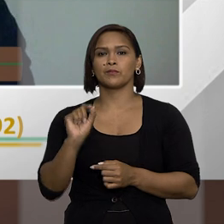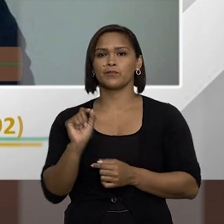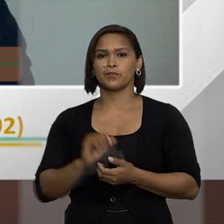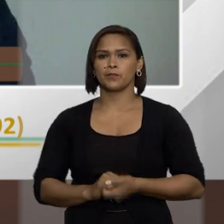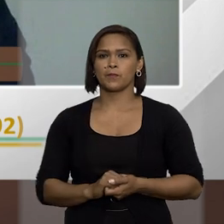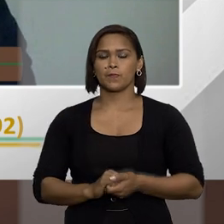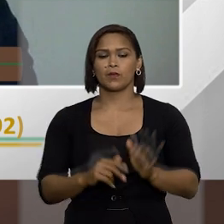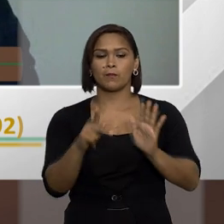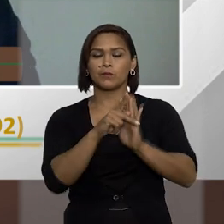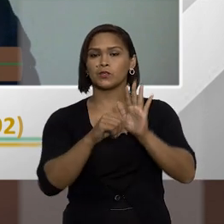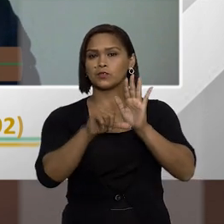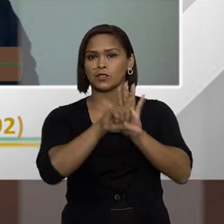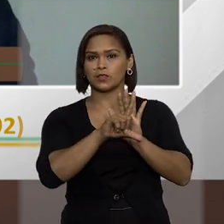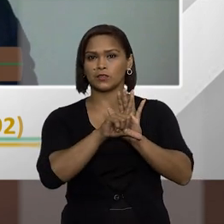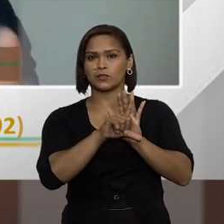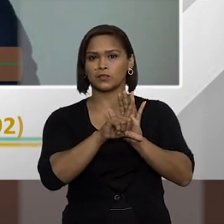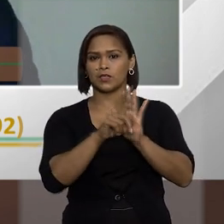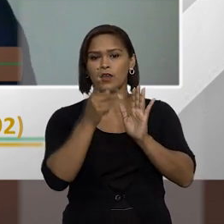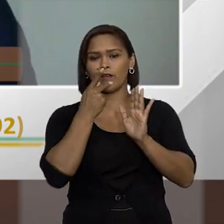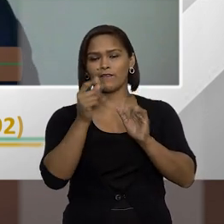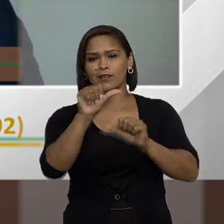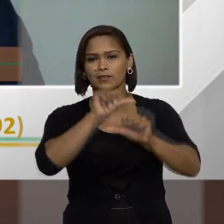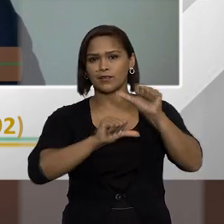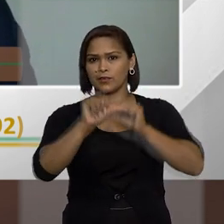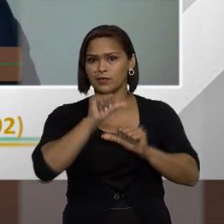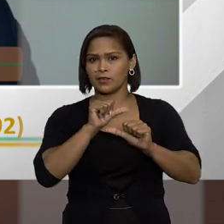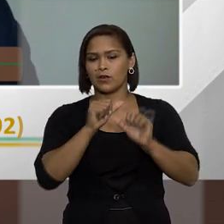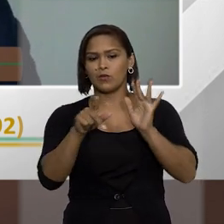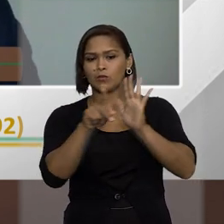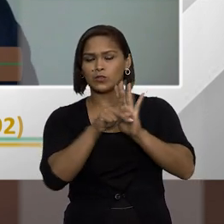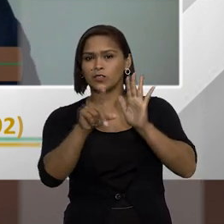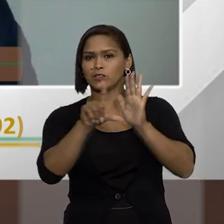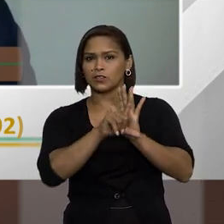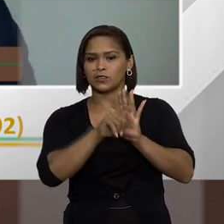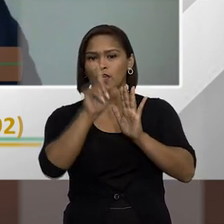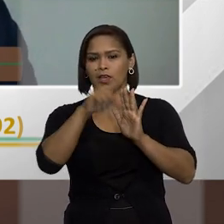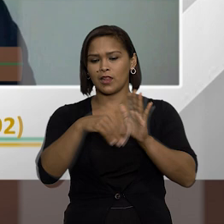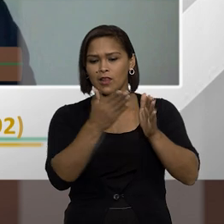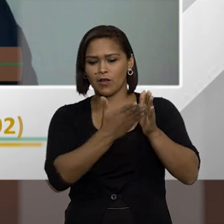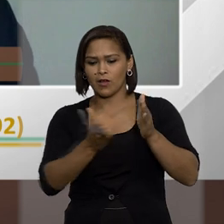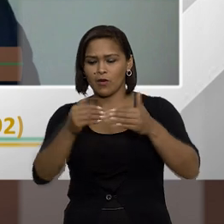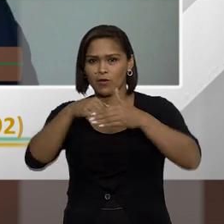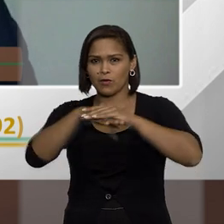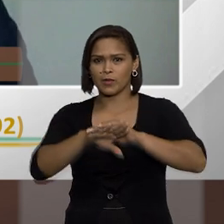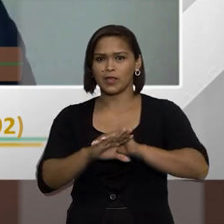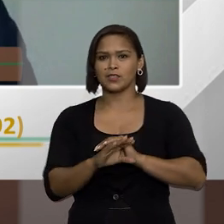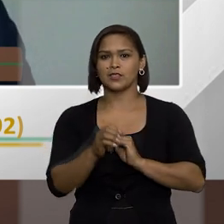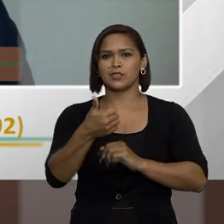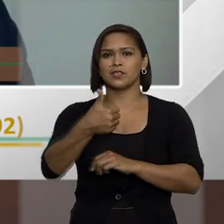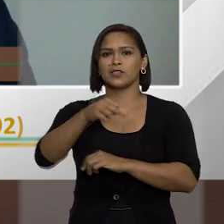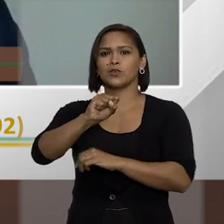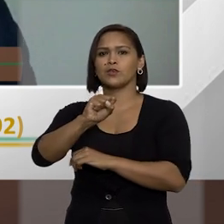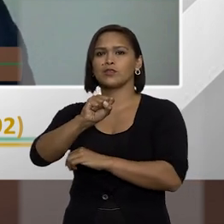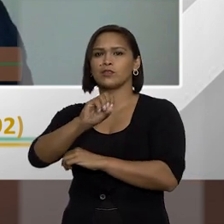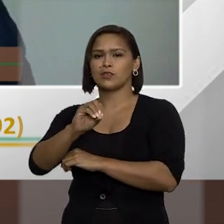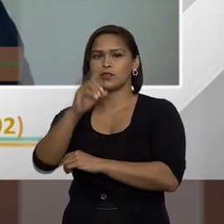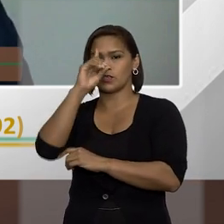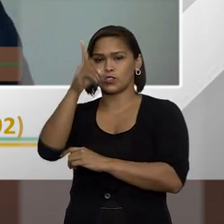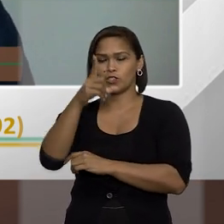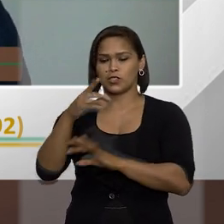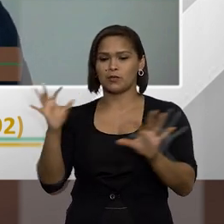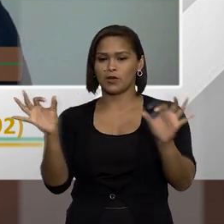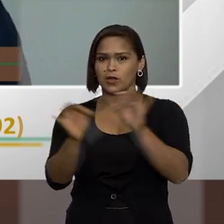seguinte o projeto de lei falando aí nas alterações o projeto de lei ele prevê um prazo de 180 dias